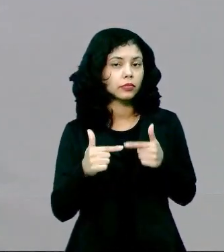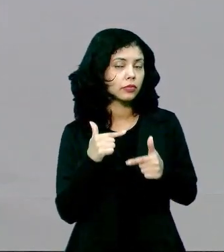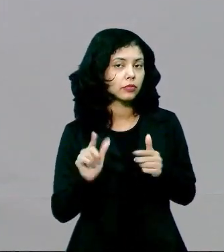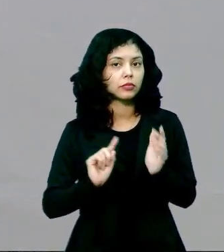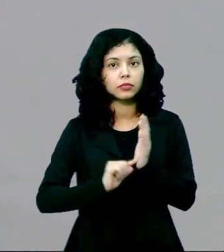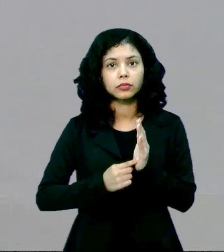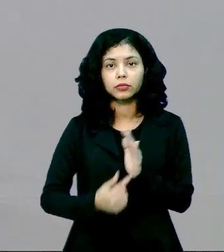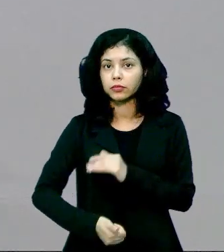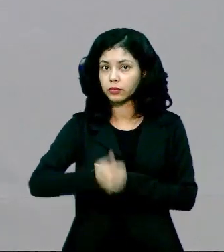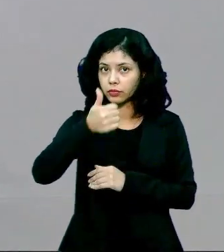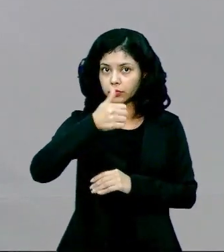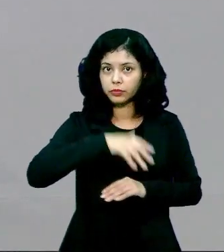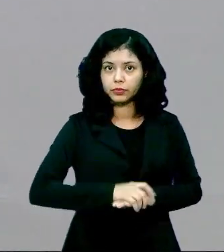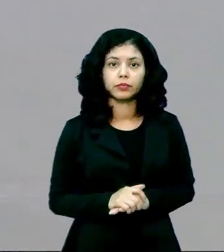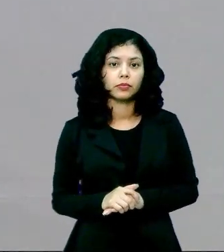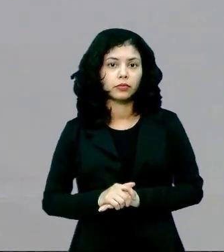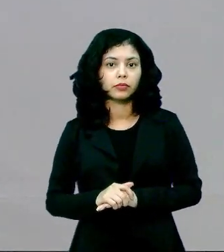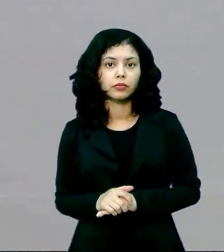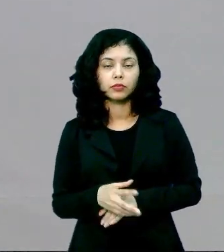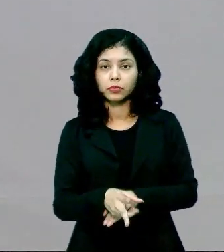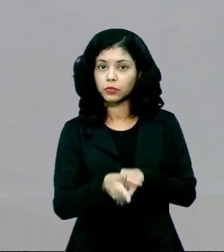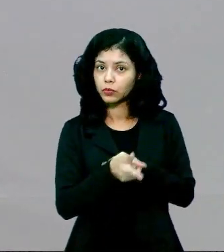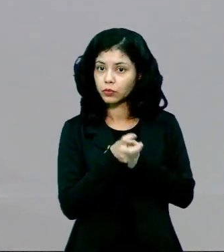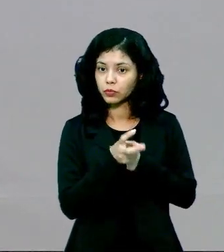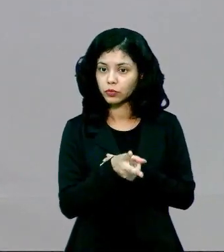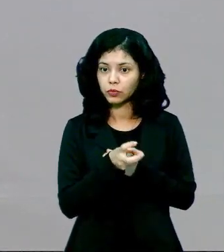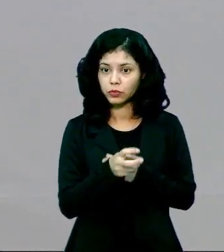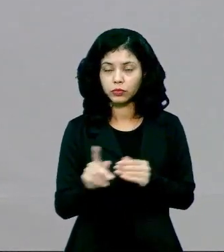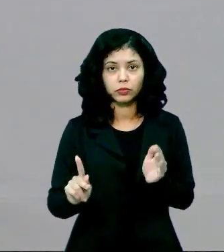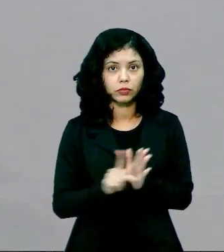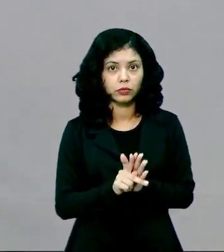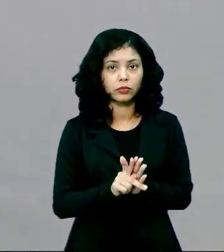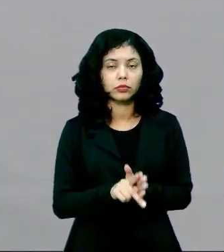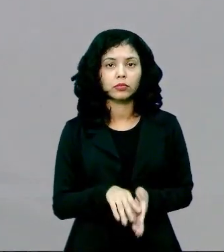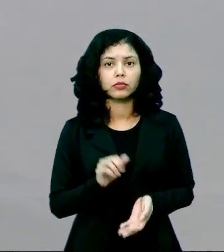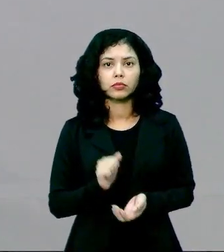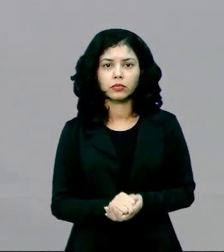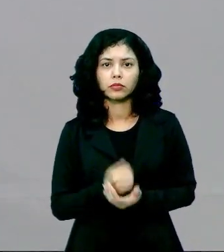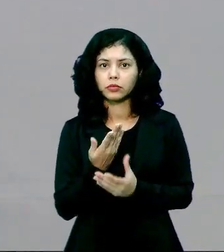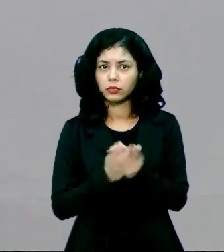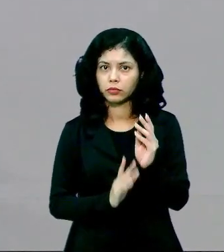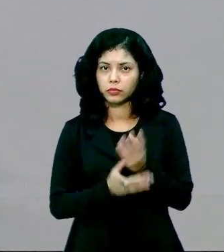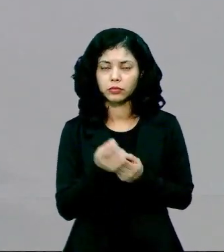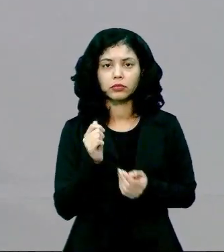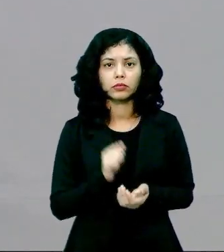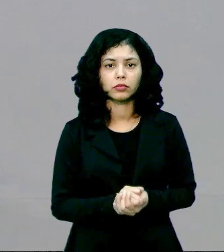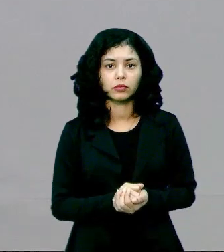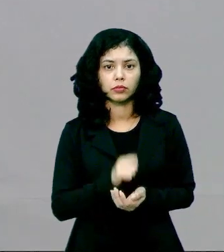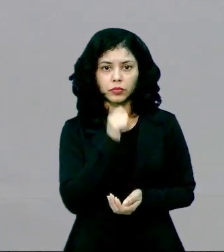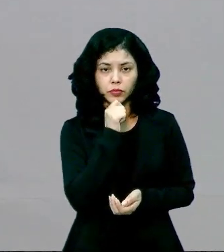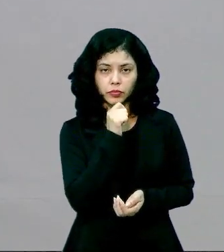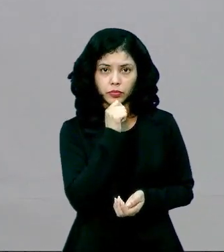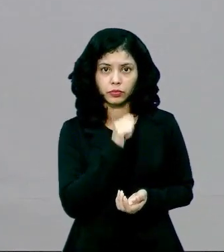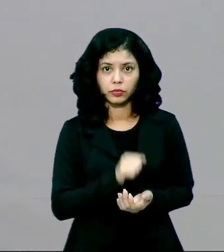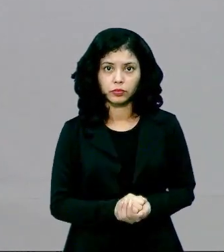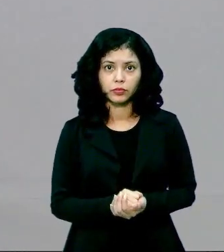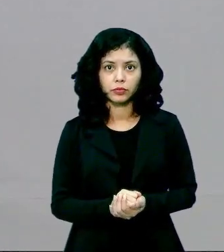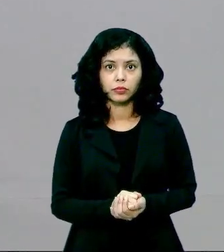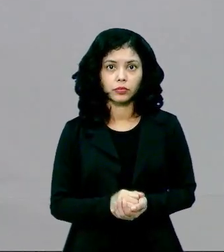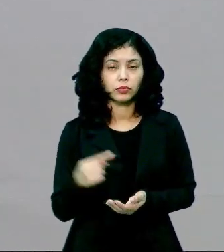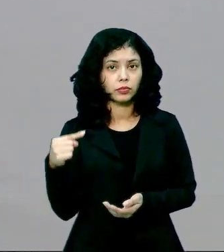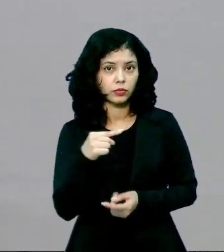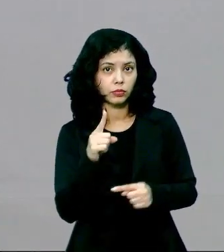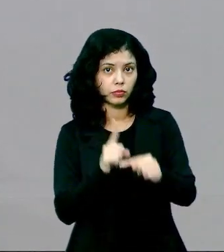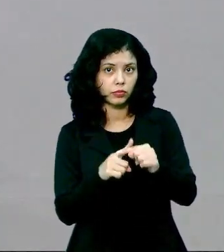Isso é um ponto positivo. A absorção dessa mão de obra. Mas se há um ponto positivo, também há um ponto negativo.